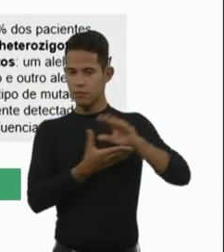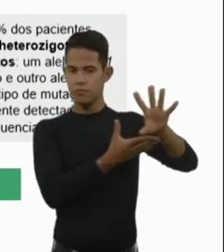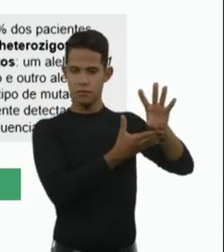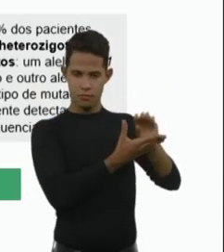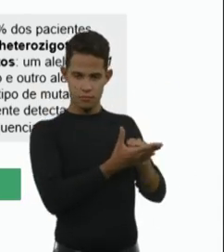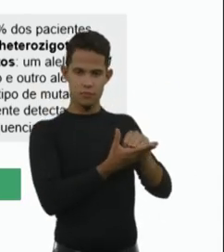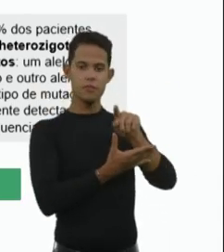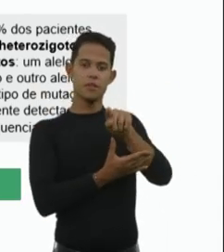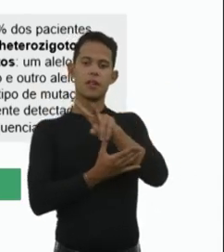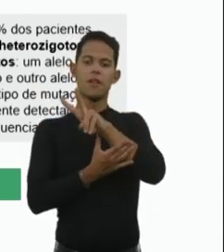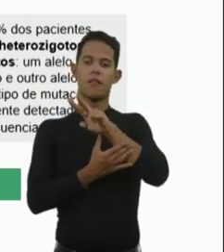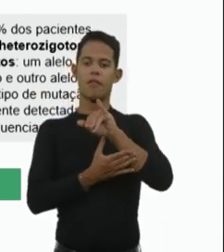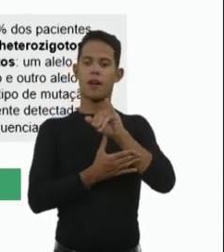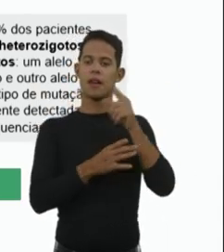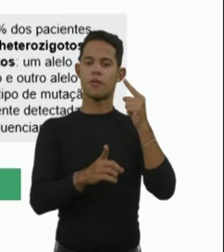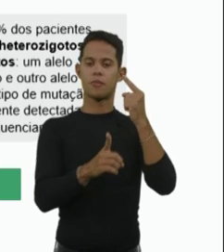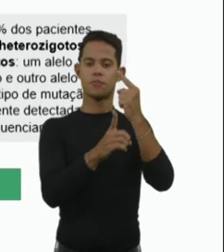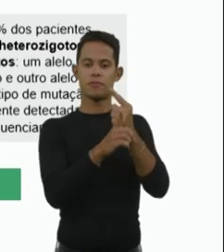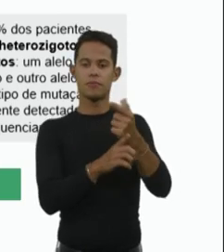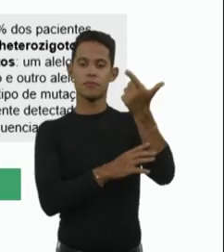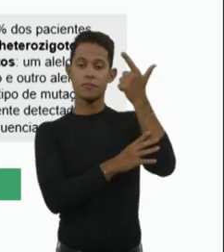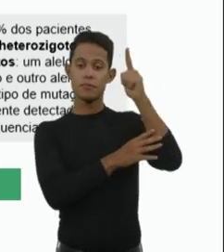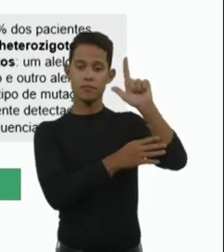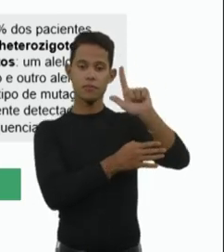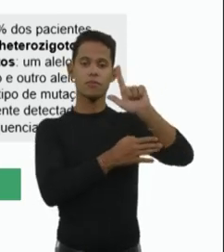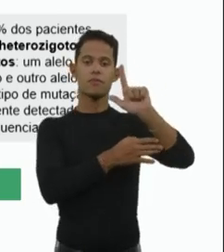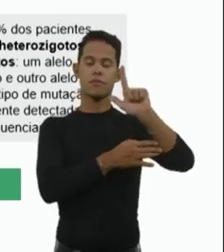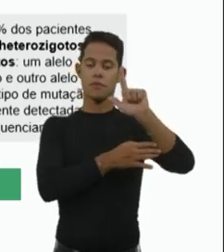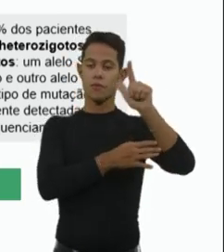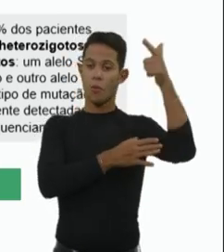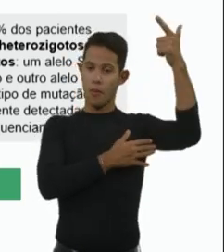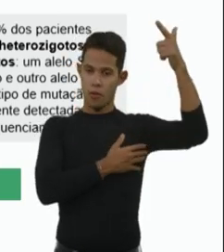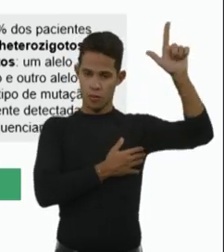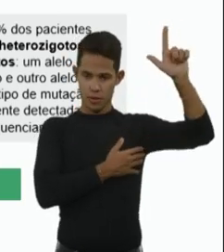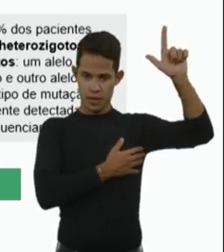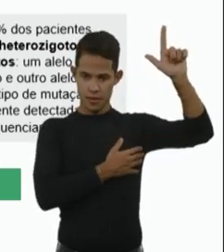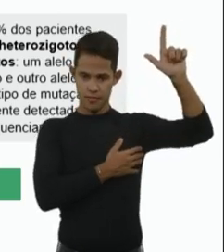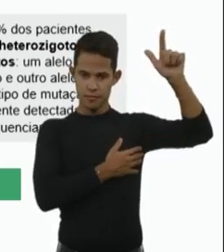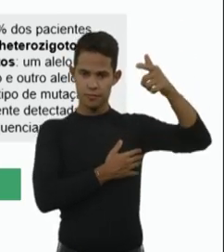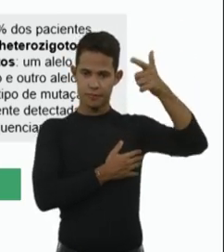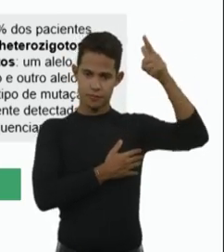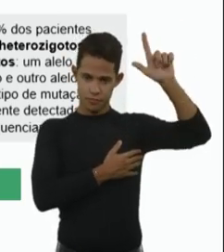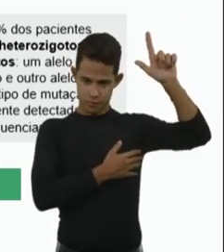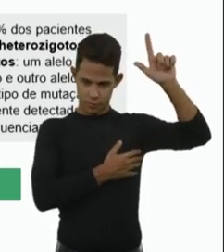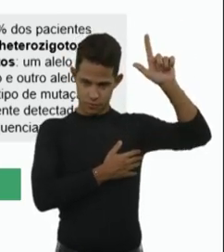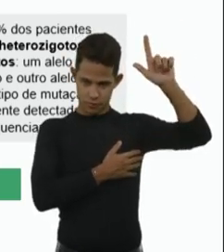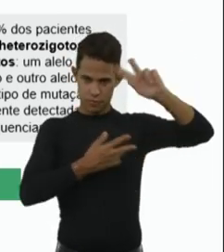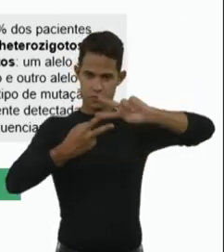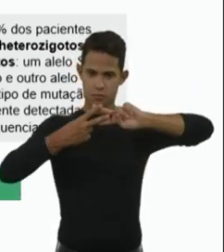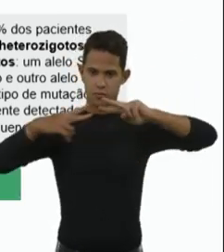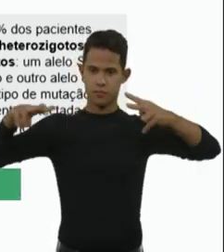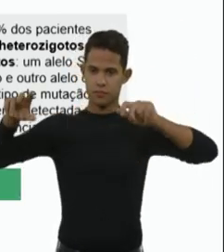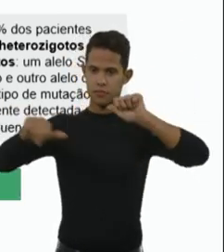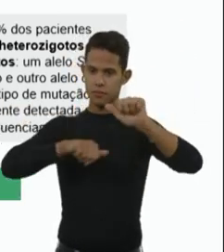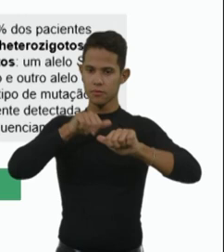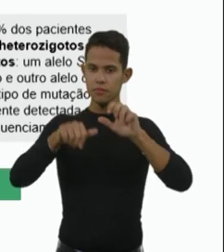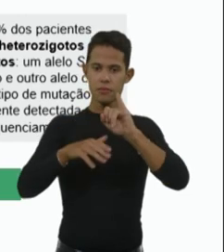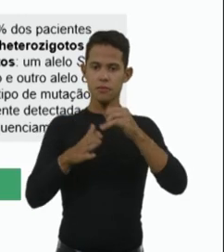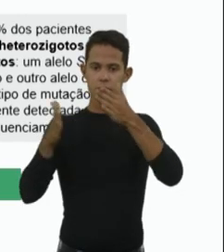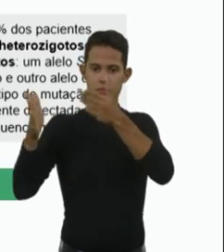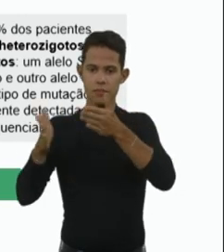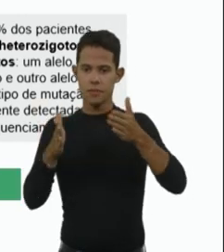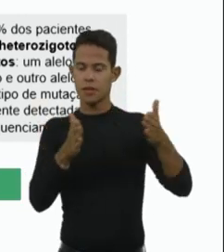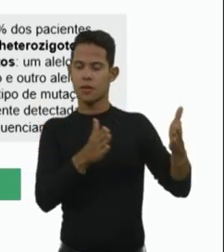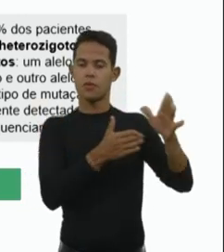outra mutação, geralmente uma mutação de ponto, que eu só vou identificar se eu fizer o sequenciamento de toda aquela cópia.